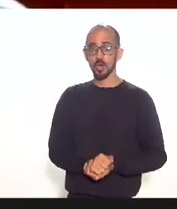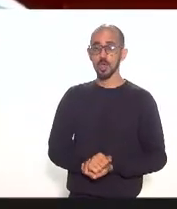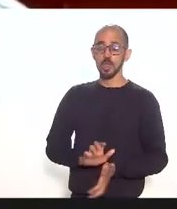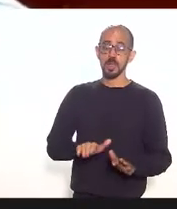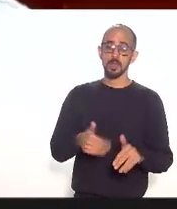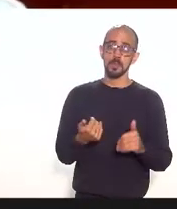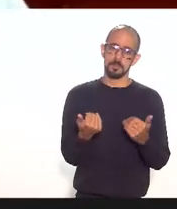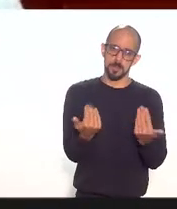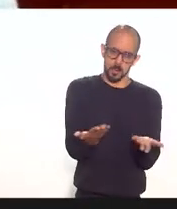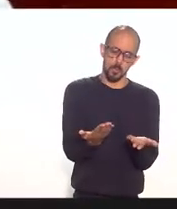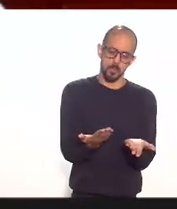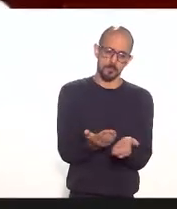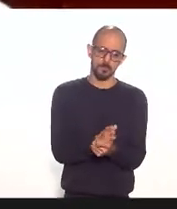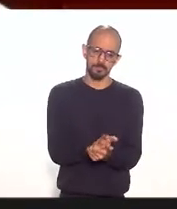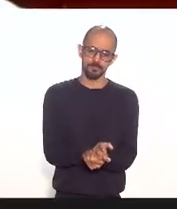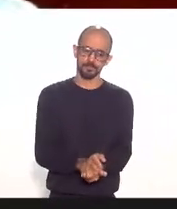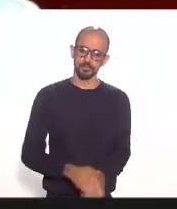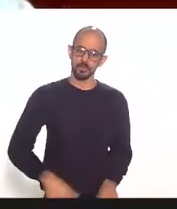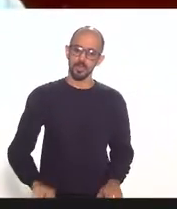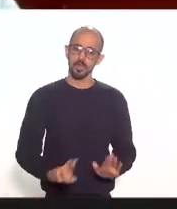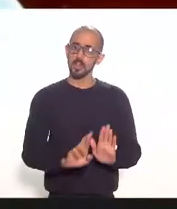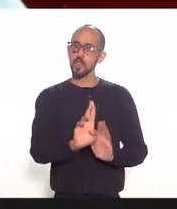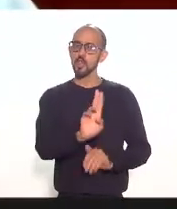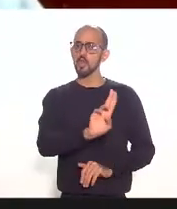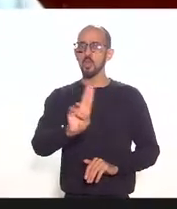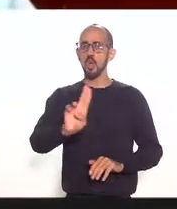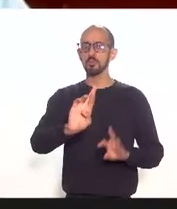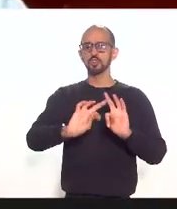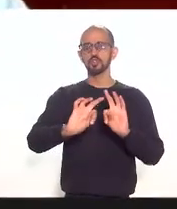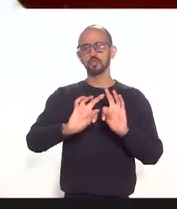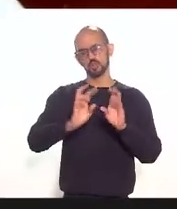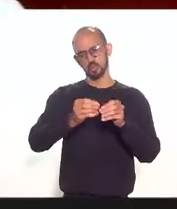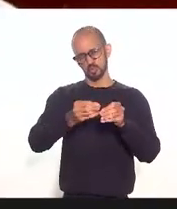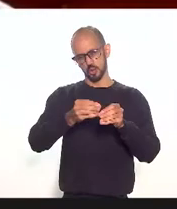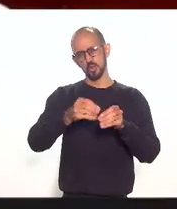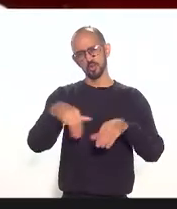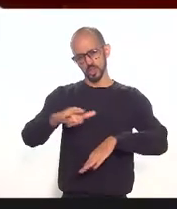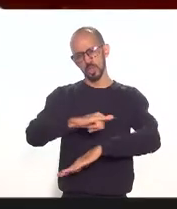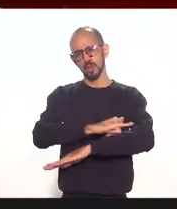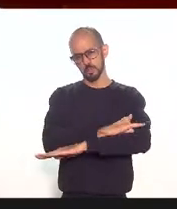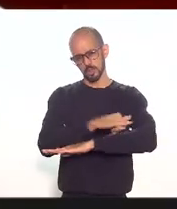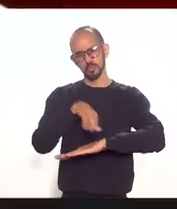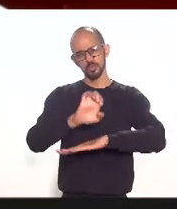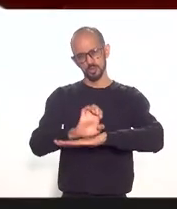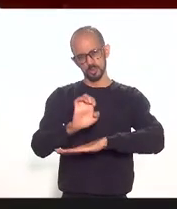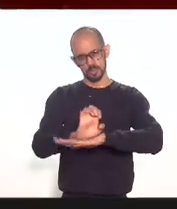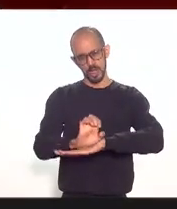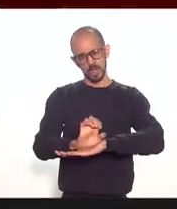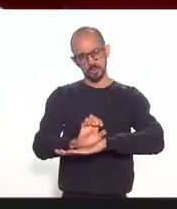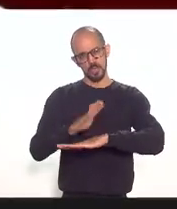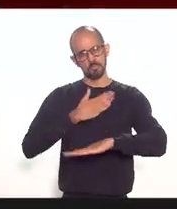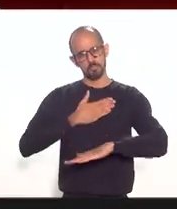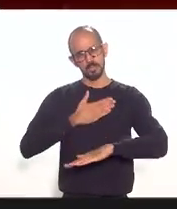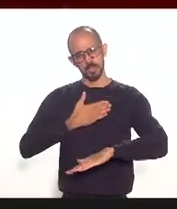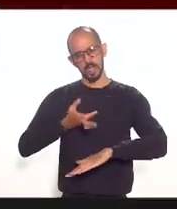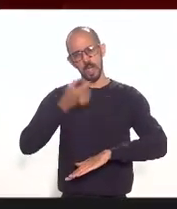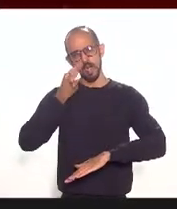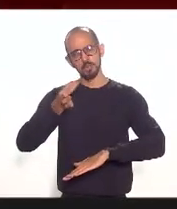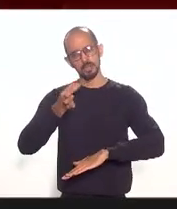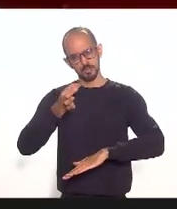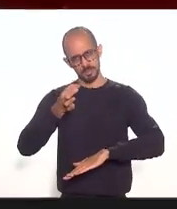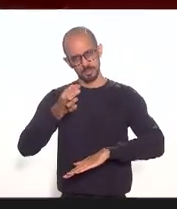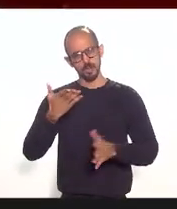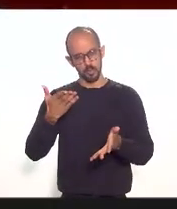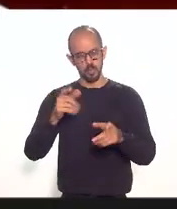em nome dos aeroportos do estado dos nacionais na realidade a minha observação é que a